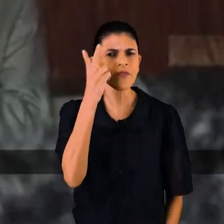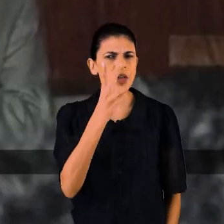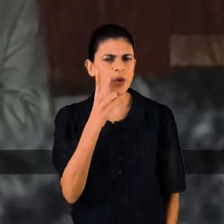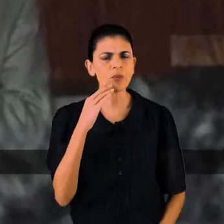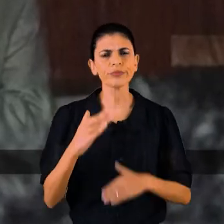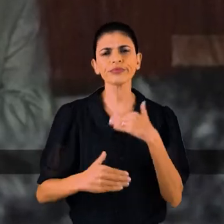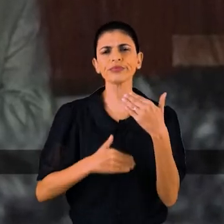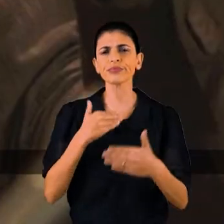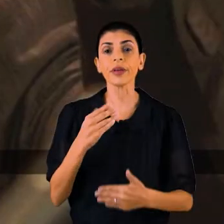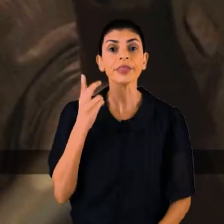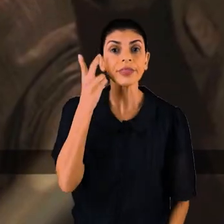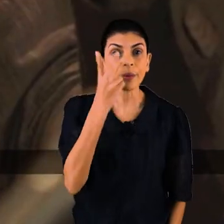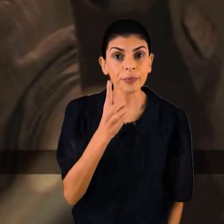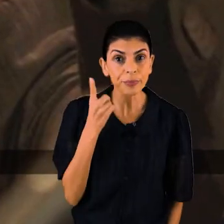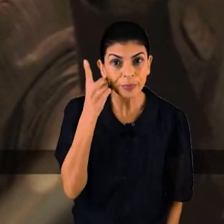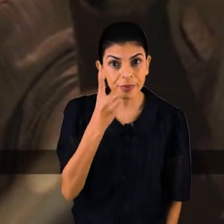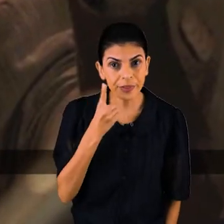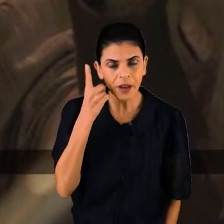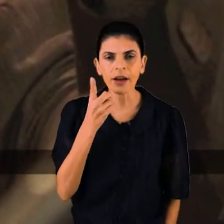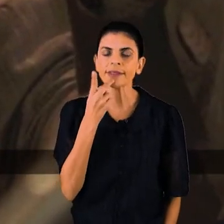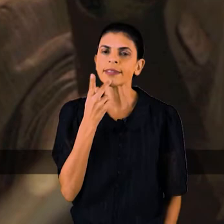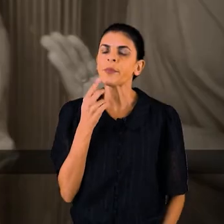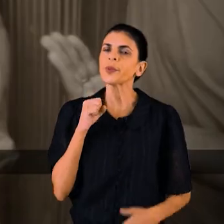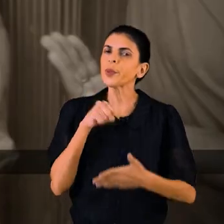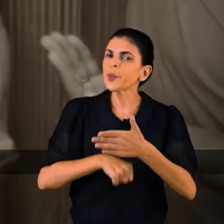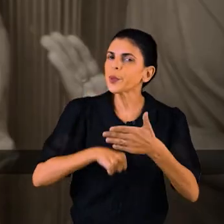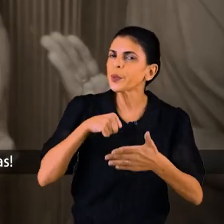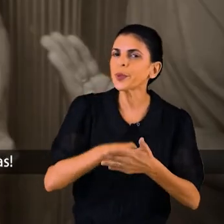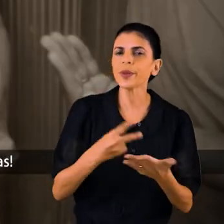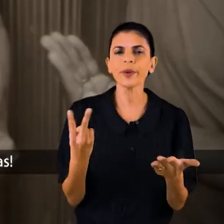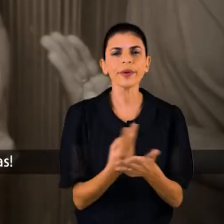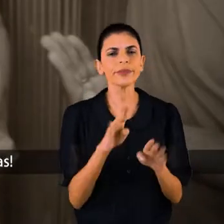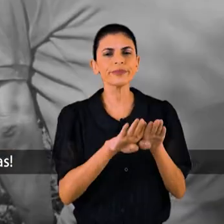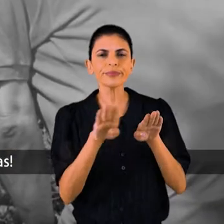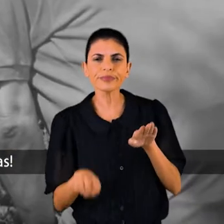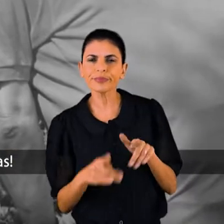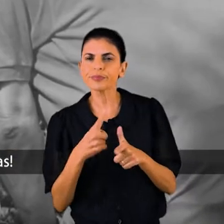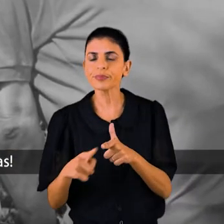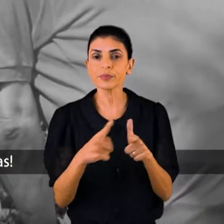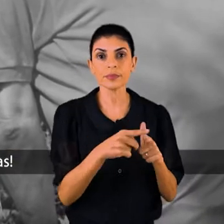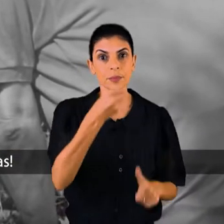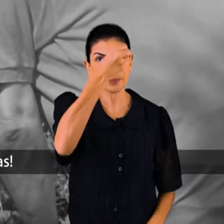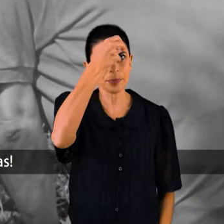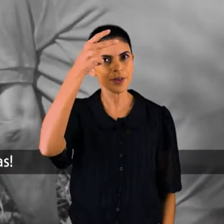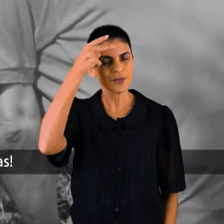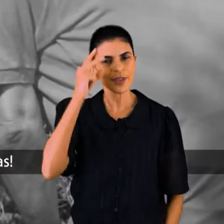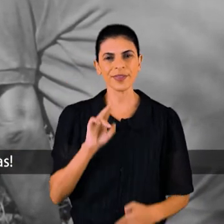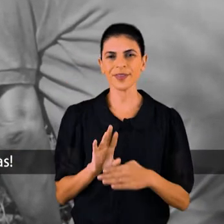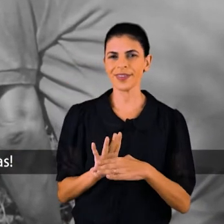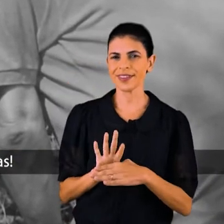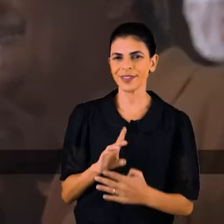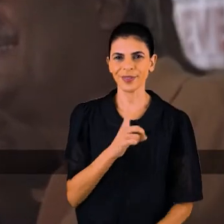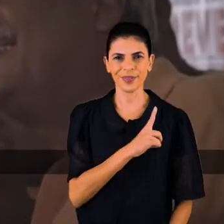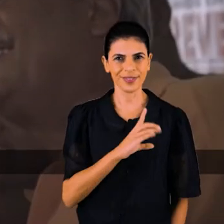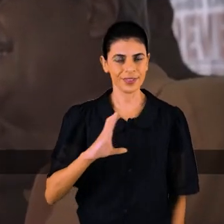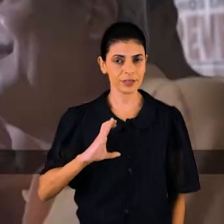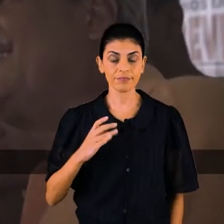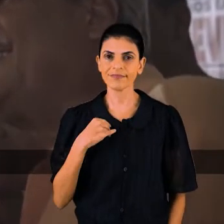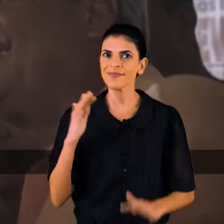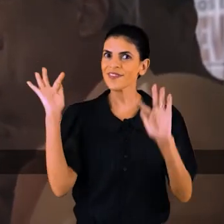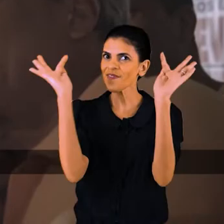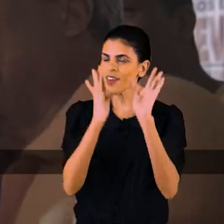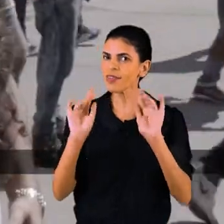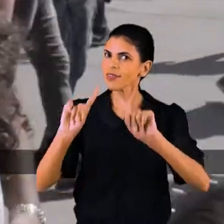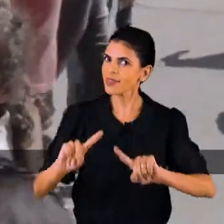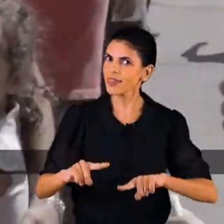vereador e deputado, sempre lutando contra as injustiças. Agora, Dica vai ser prefeito de Duque de Caxias. Fico muito